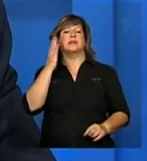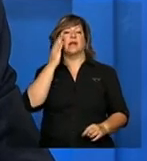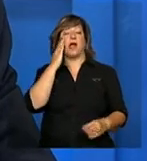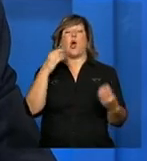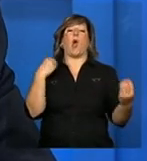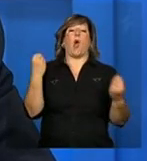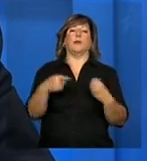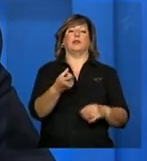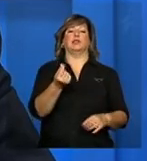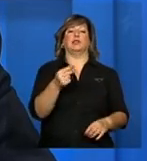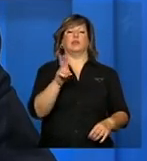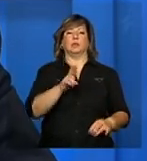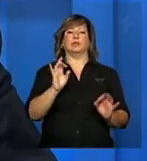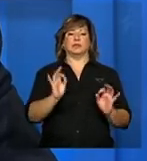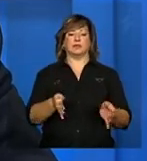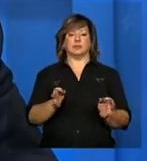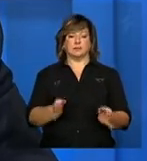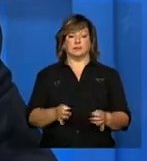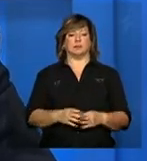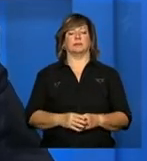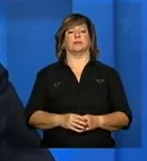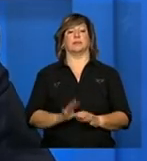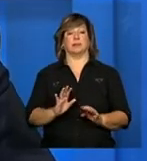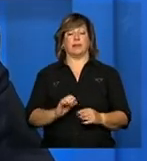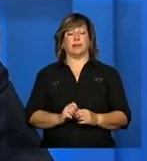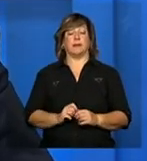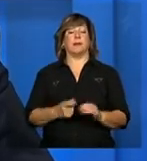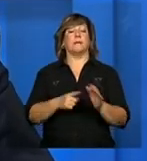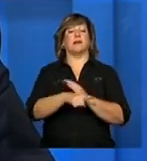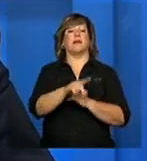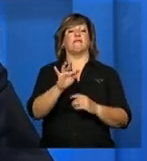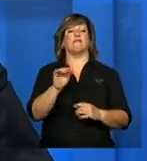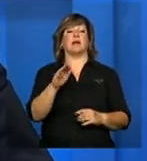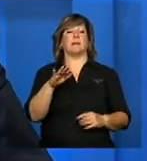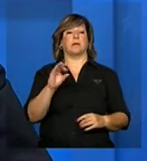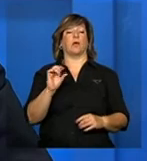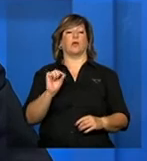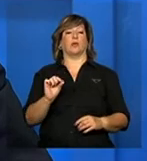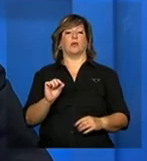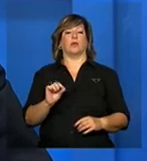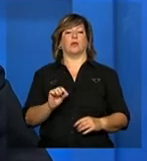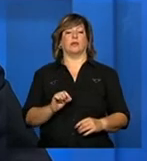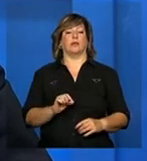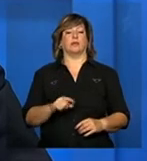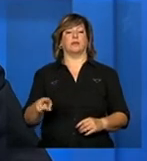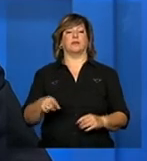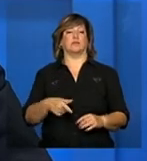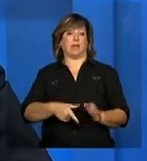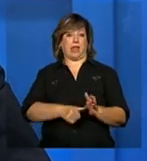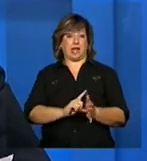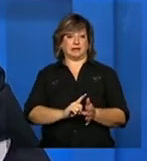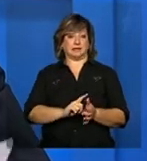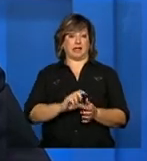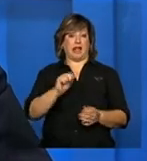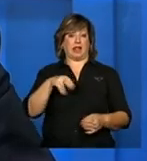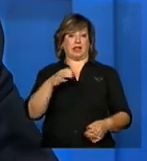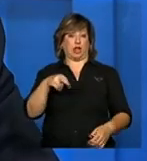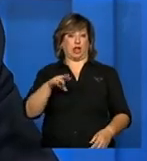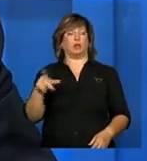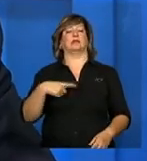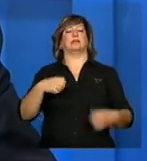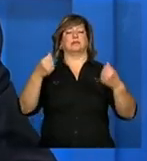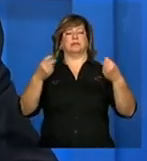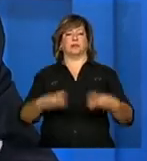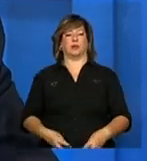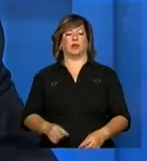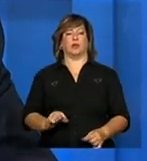dinheiro está sendo usado, Exatamente. Agora, Fábio, o Antônio Henriquez, no primeiro bloco, ele fortaleceu muito